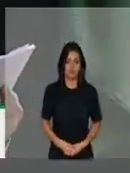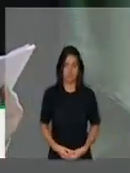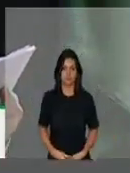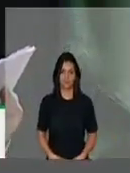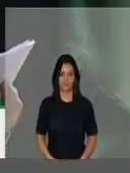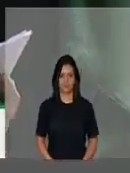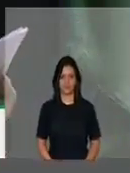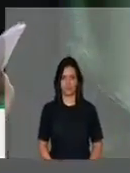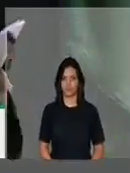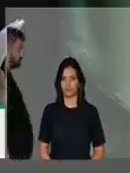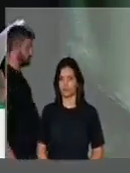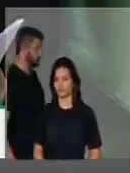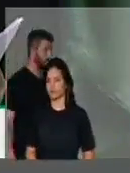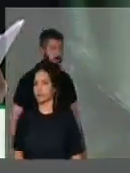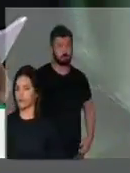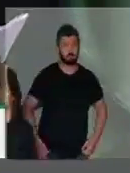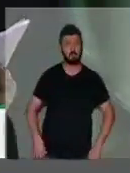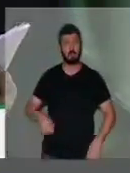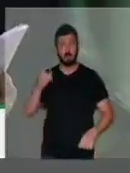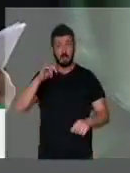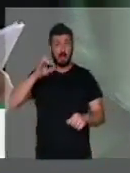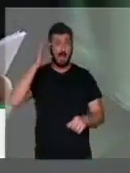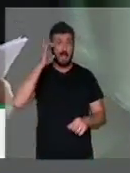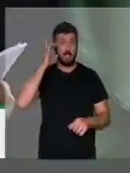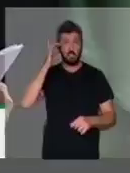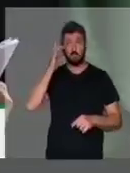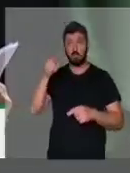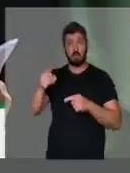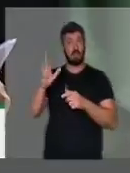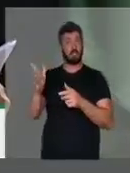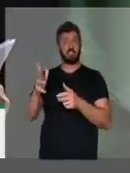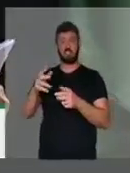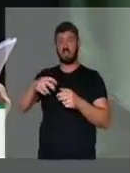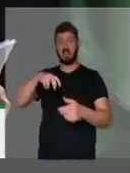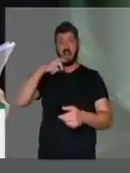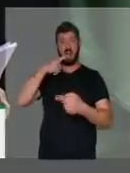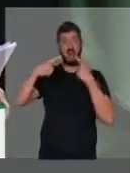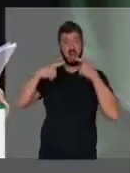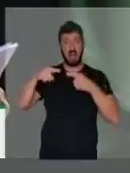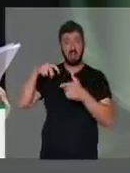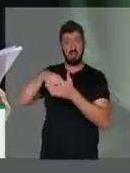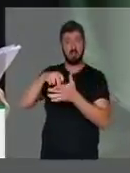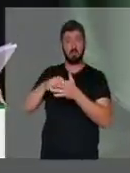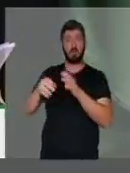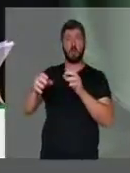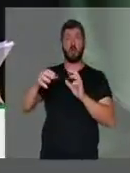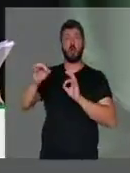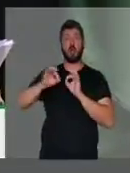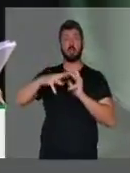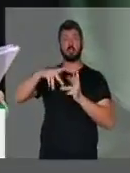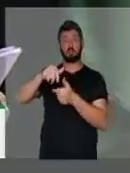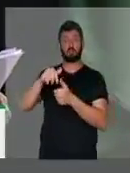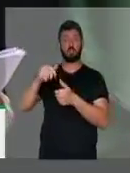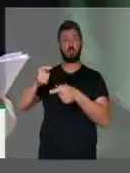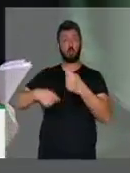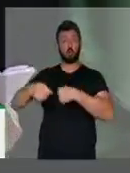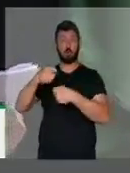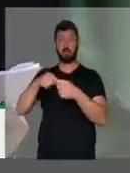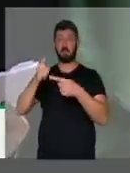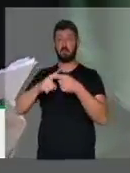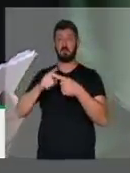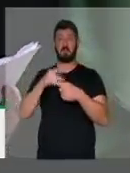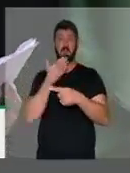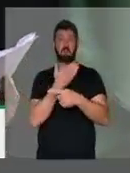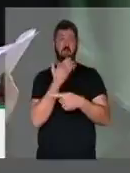Dilma, que já foi condenado pela Organização Mundial do Comércio, que